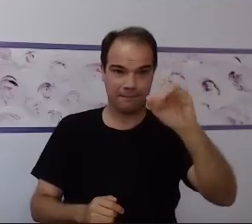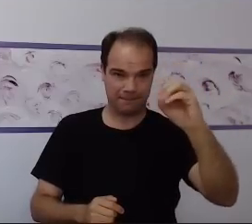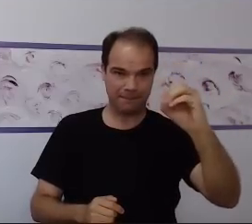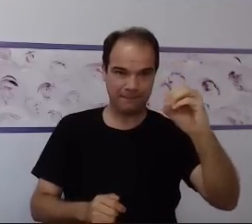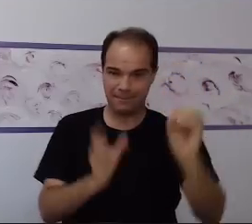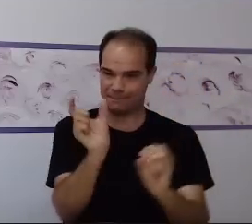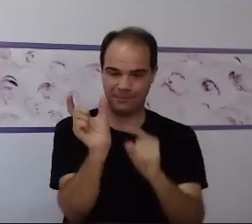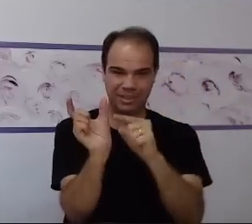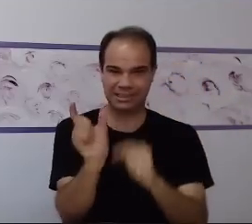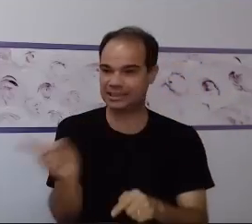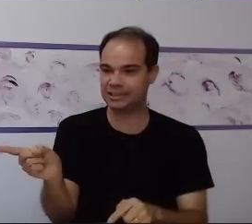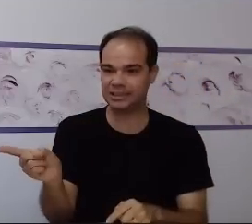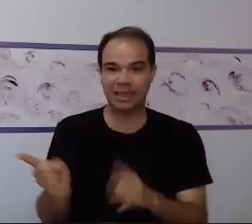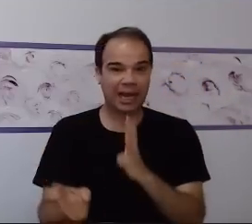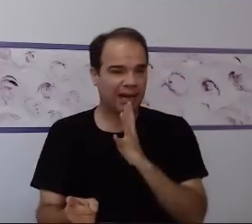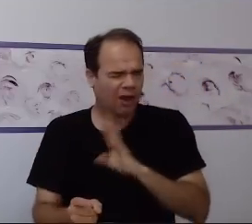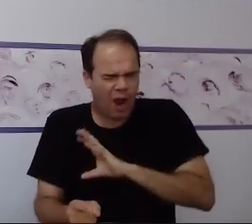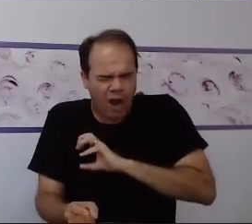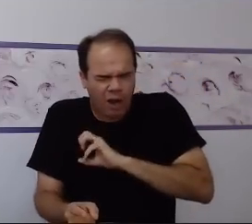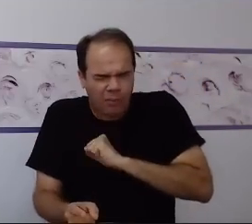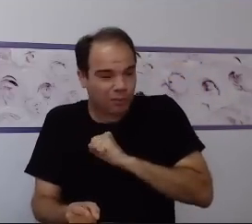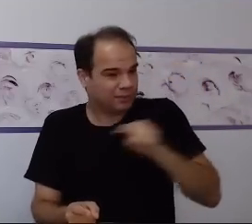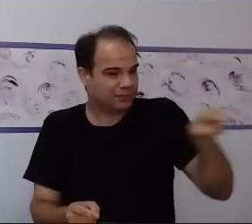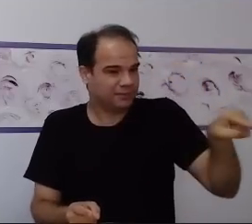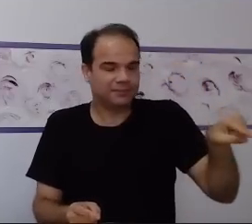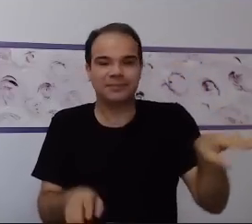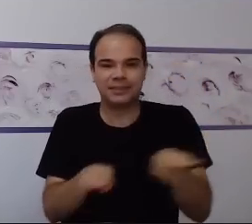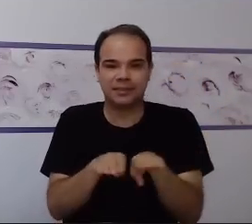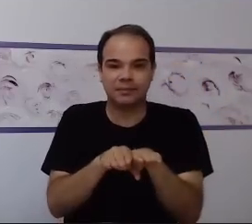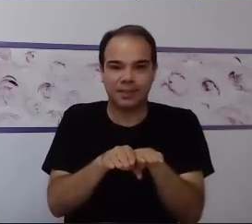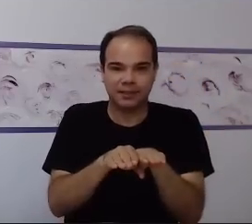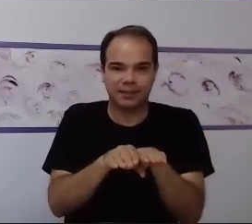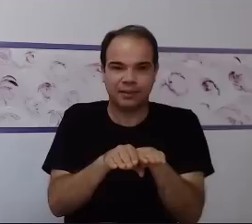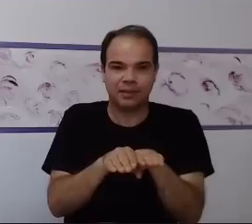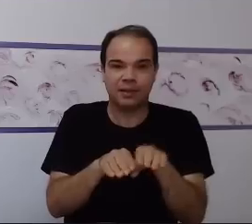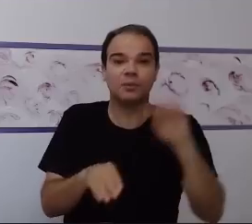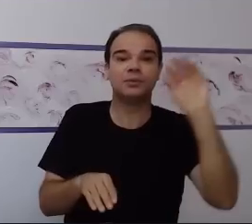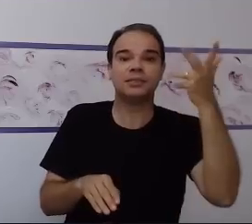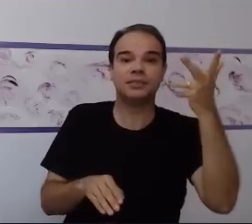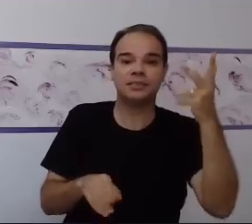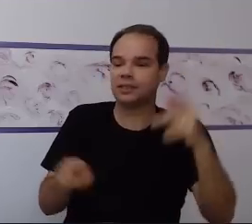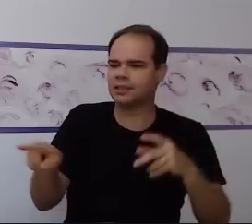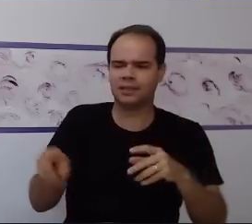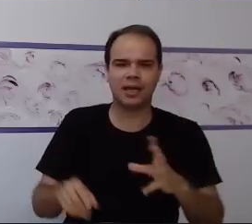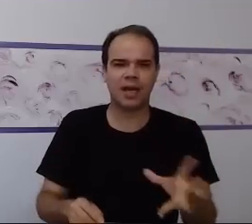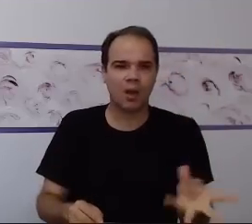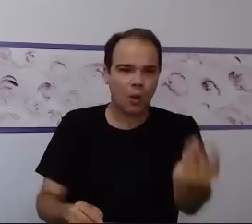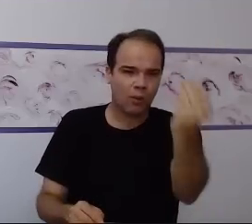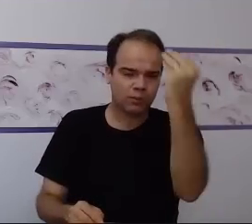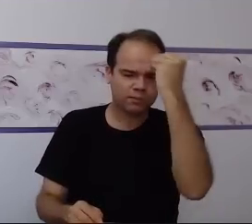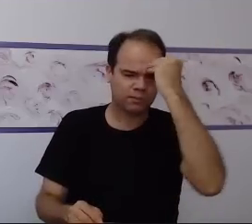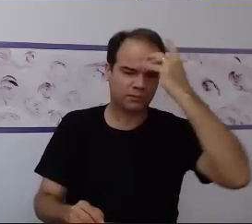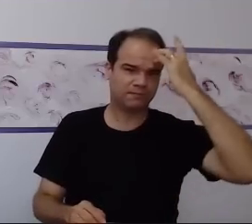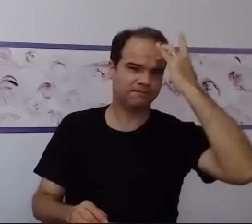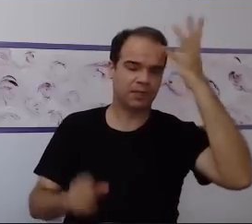neuronais. E no final do dia, ele teria um armazenamento por conta do interesse